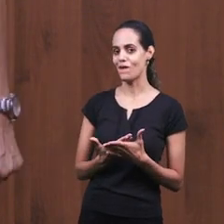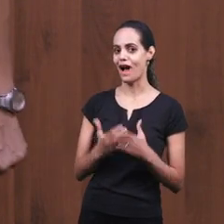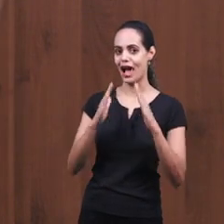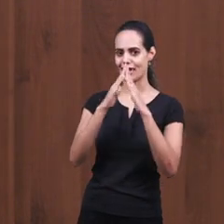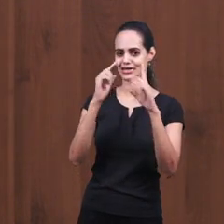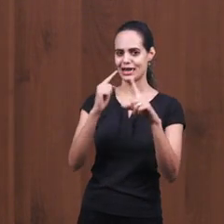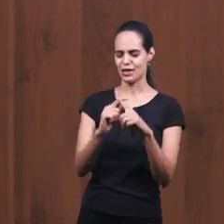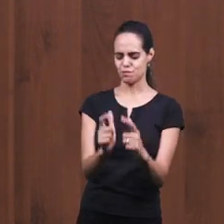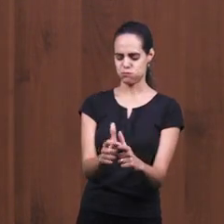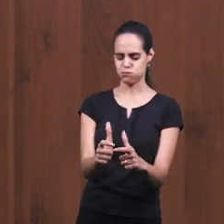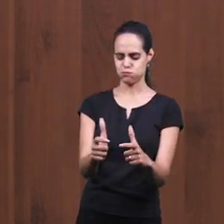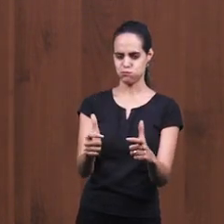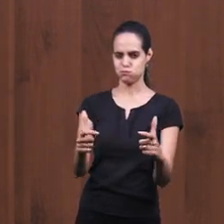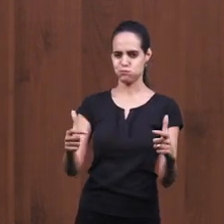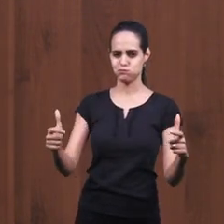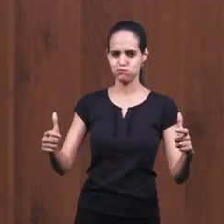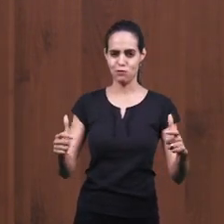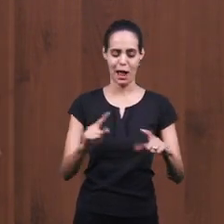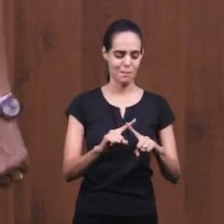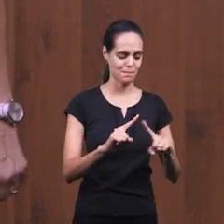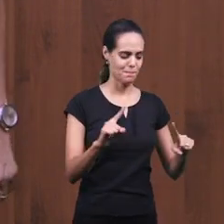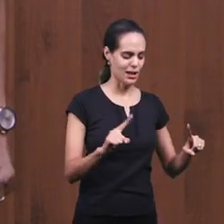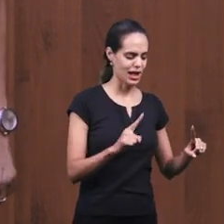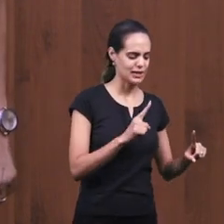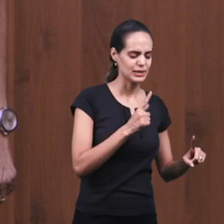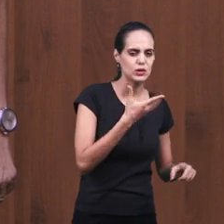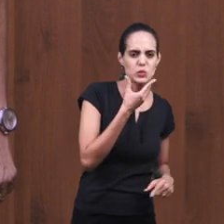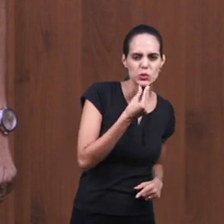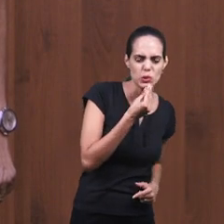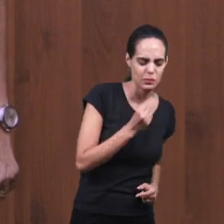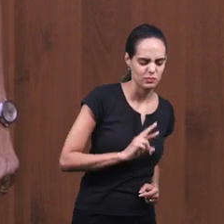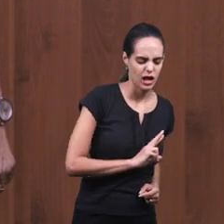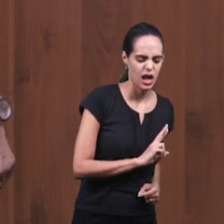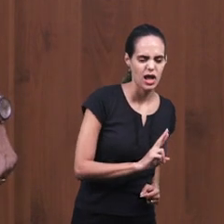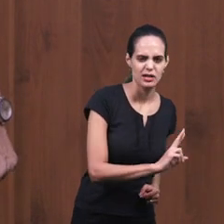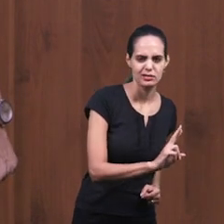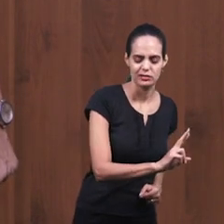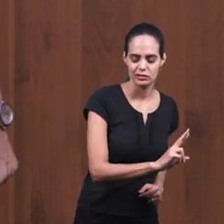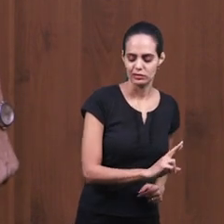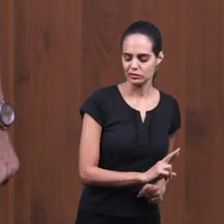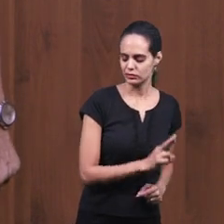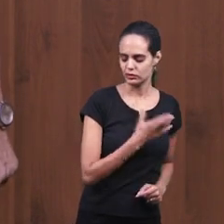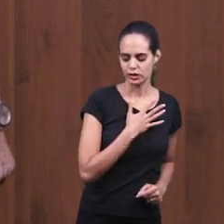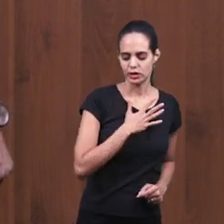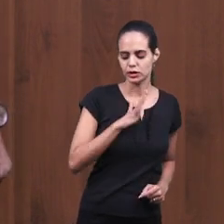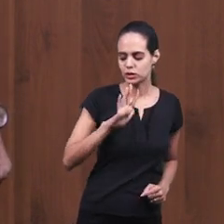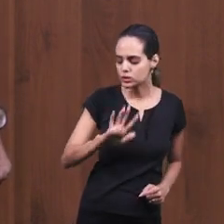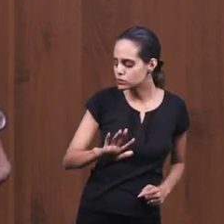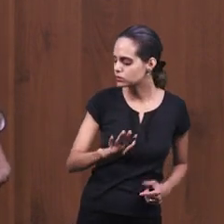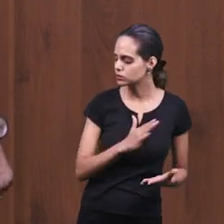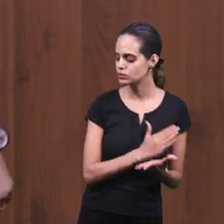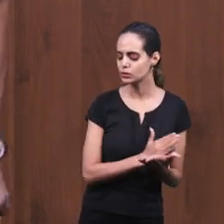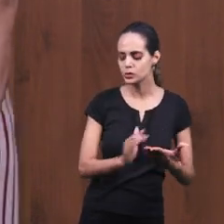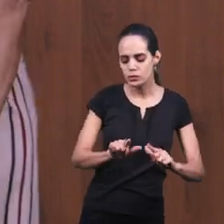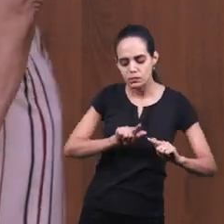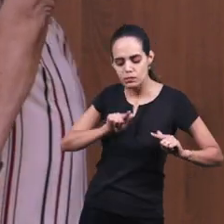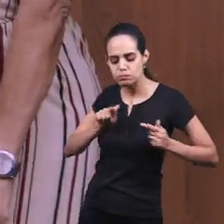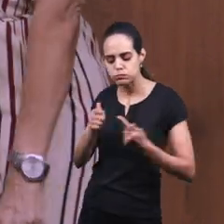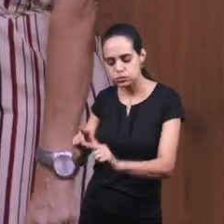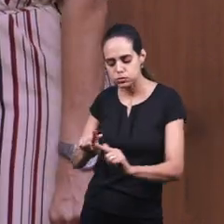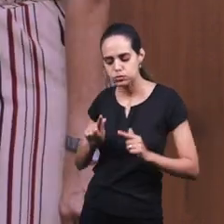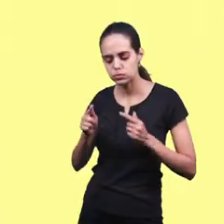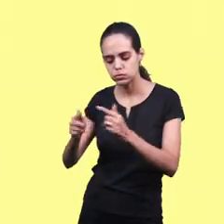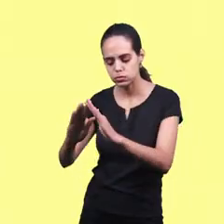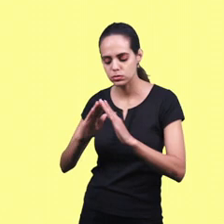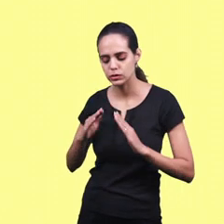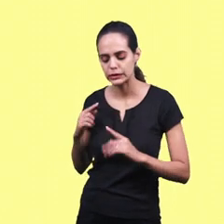Mas isso desagradou os religiosos da época E eles passaram a perseguir a igreja E